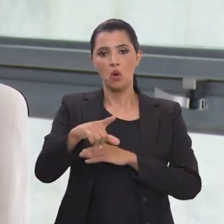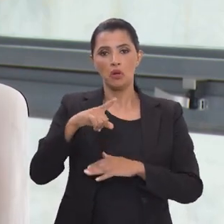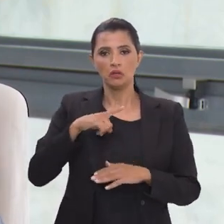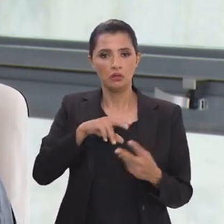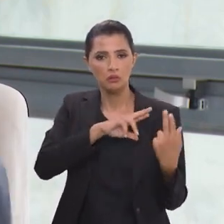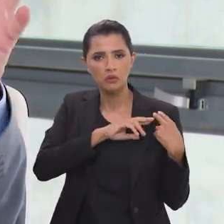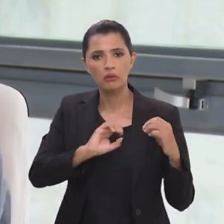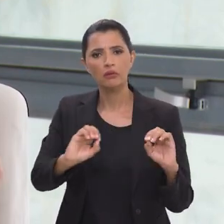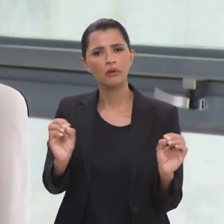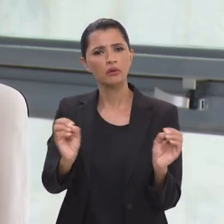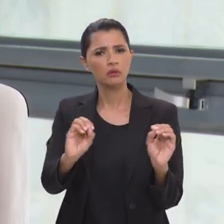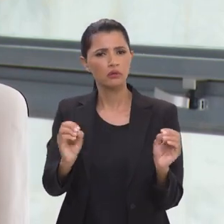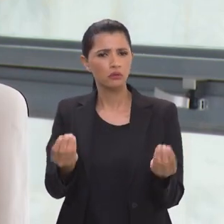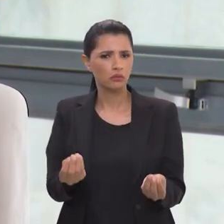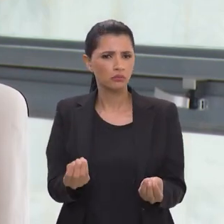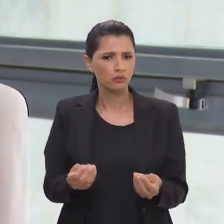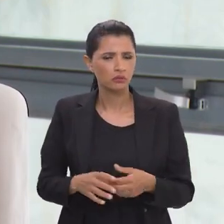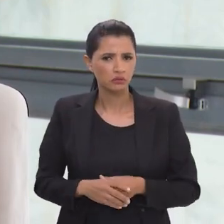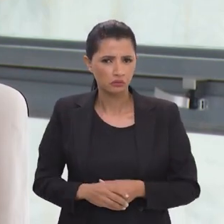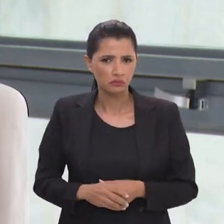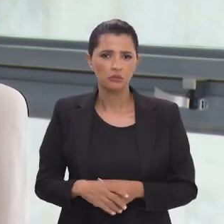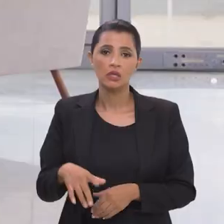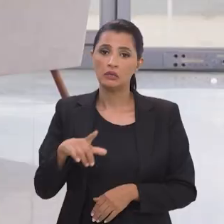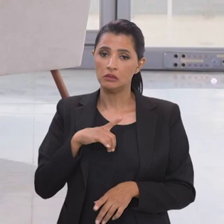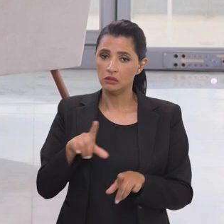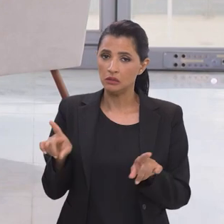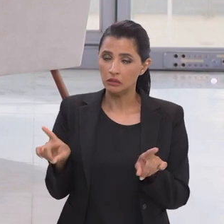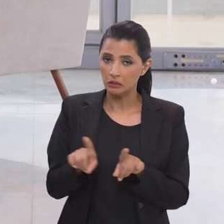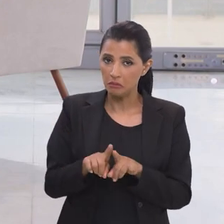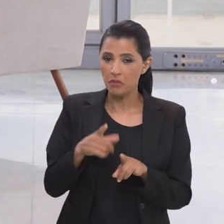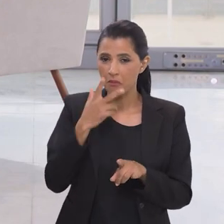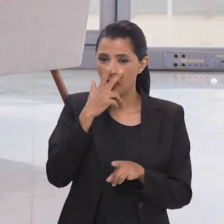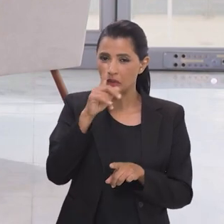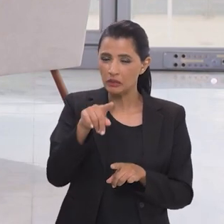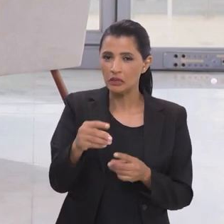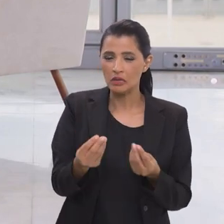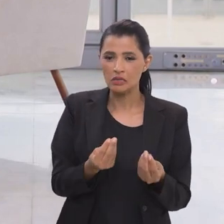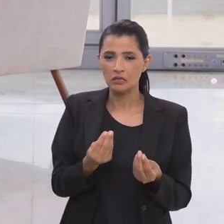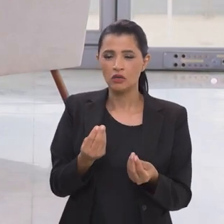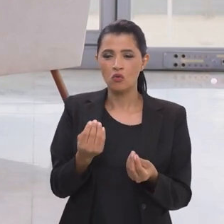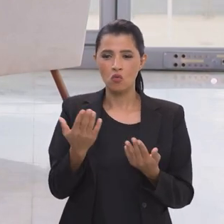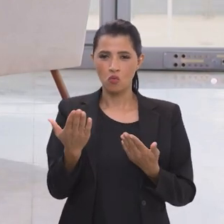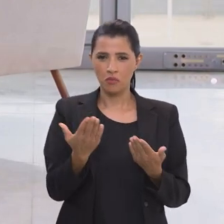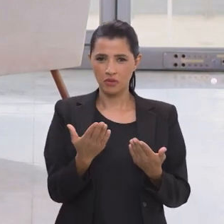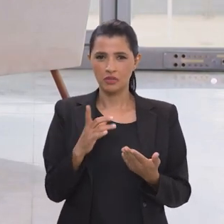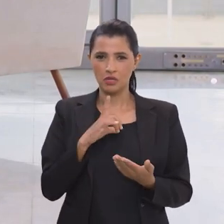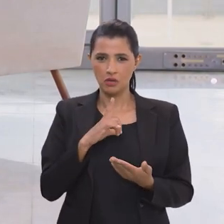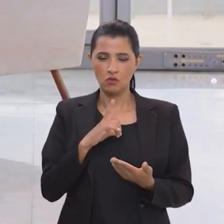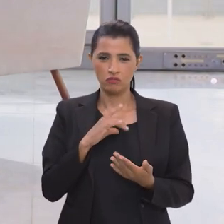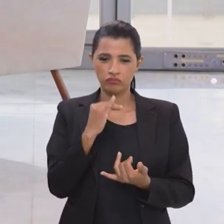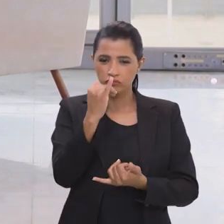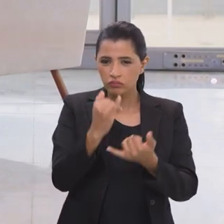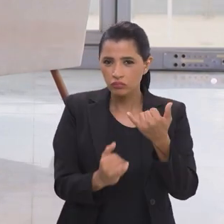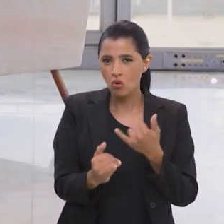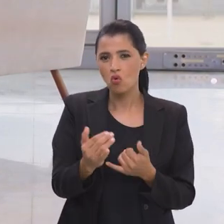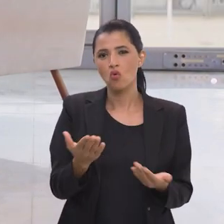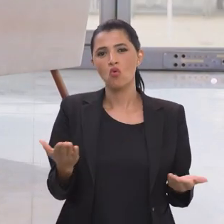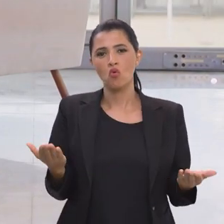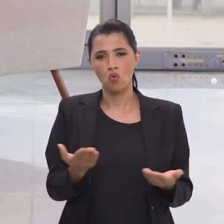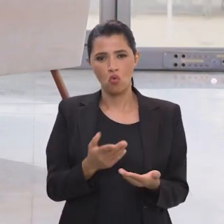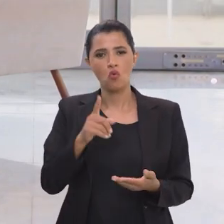ação criminosa e ela não tenha nenhuma responsabilidade com isso existe inclusive uma simetria que é o